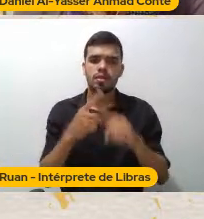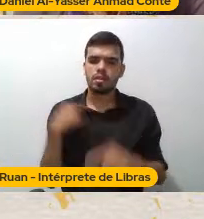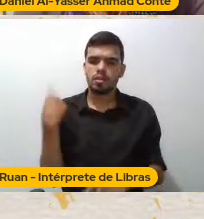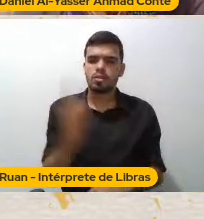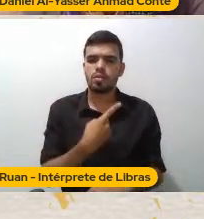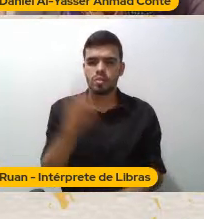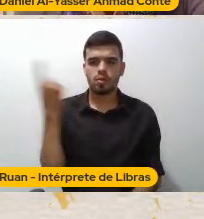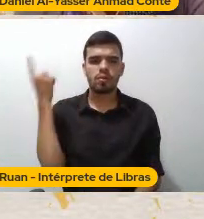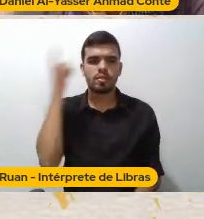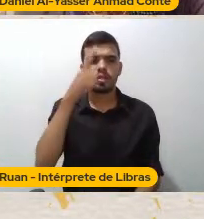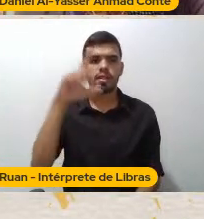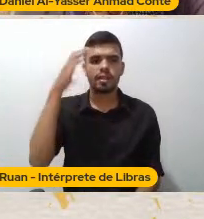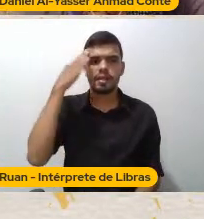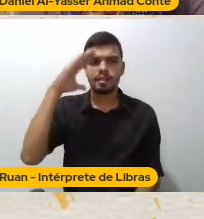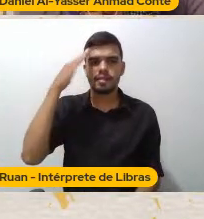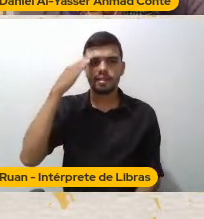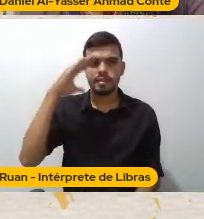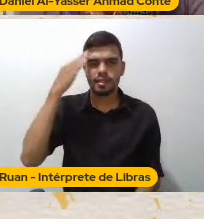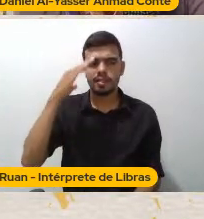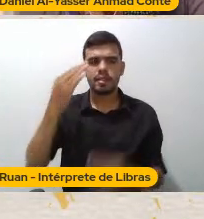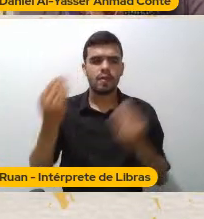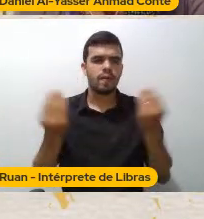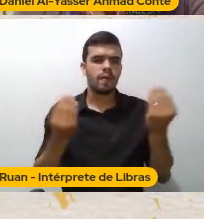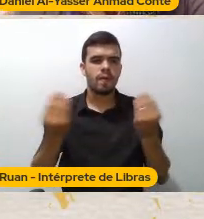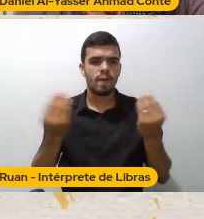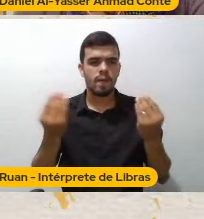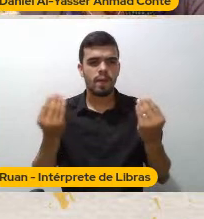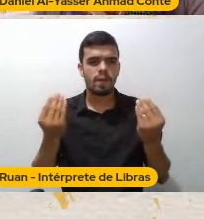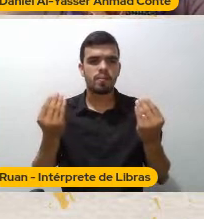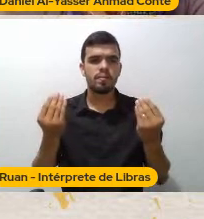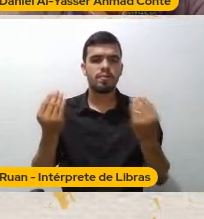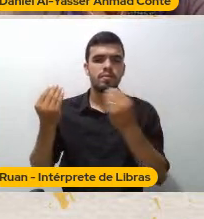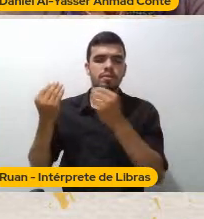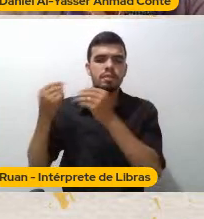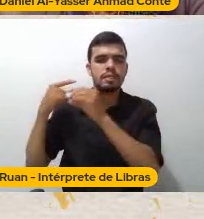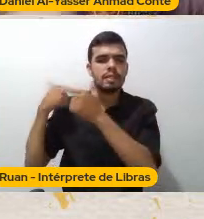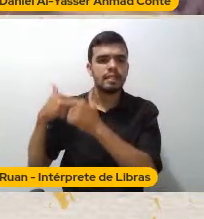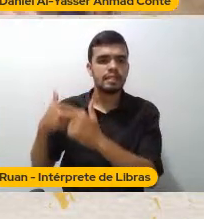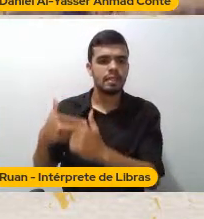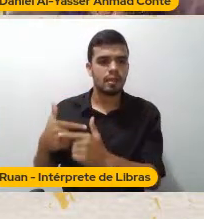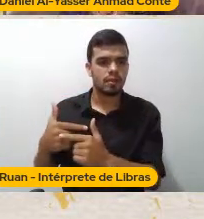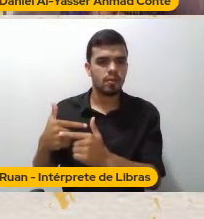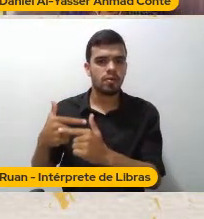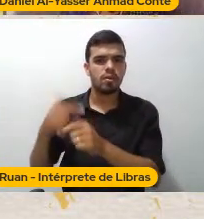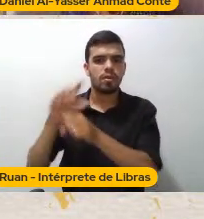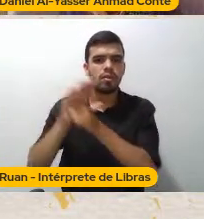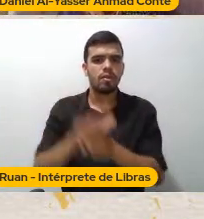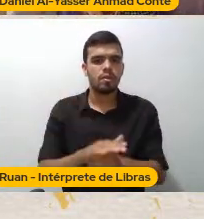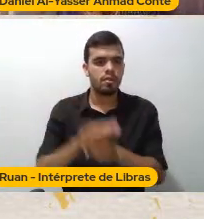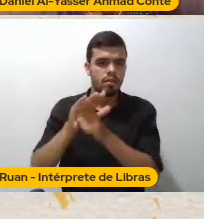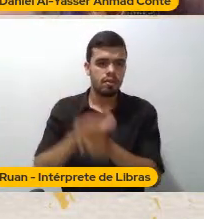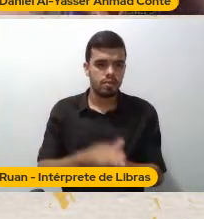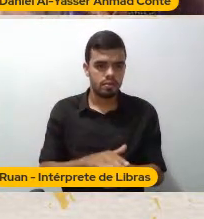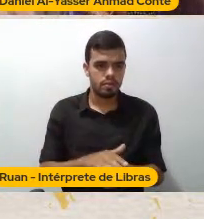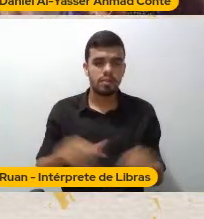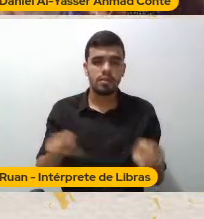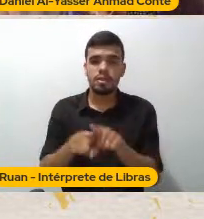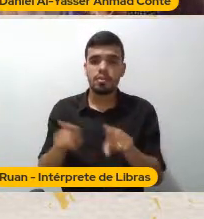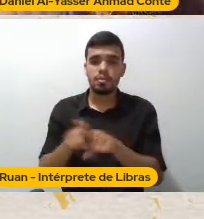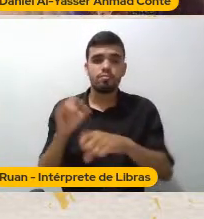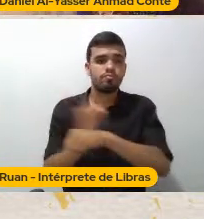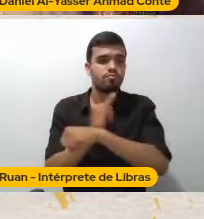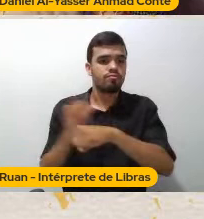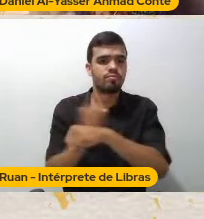A nossa tradição De subjetos Coordinação E elaborar Estratégias Para sobrepor Se é isso